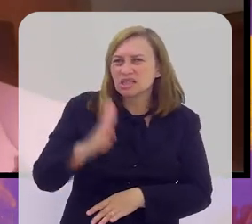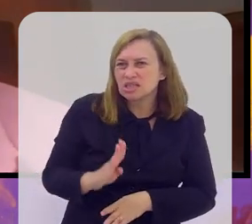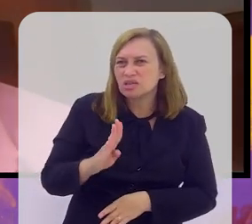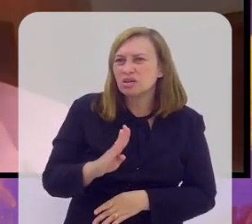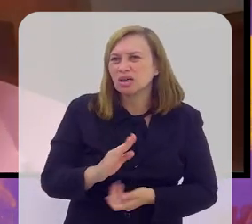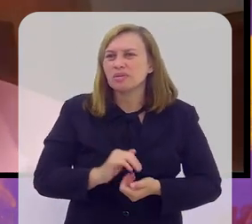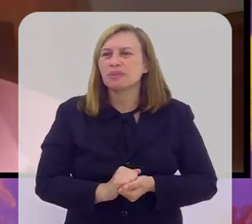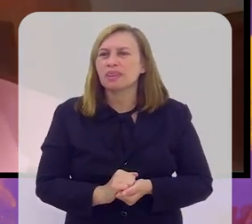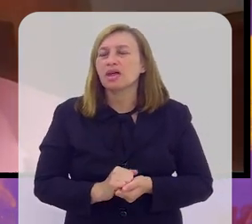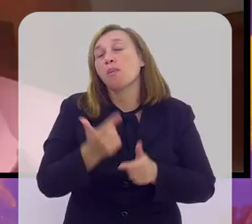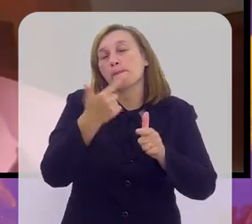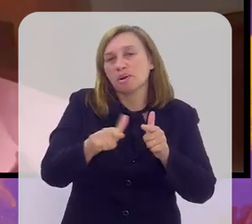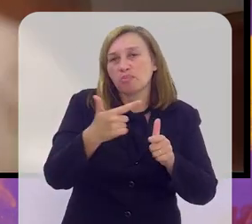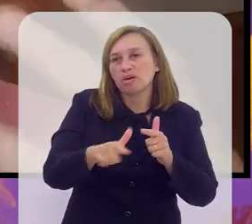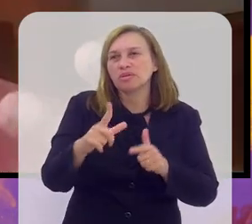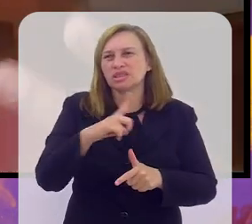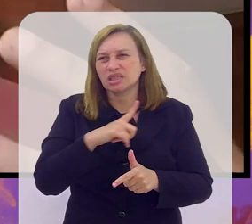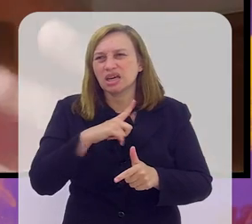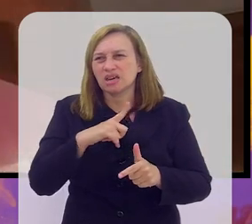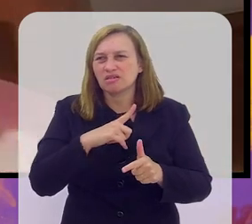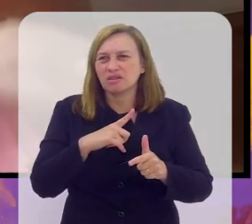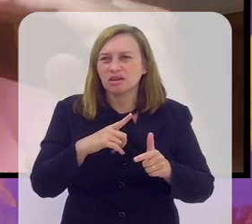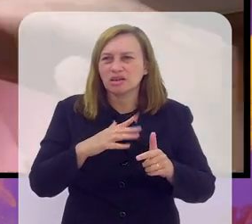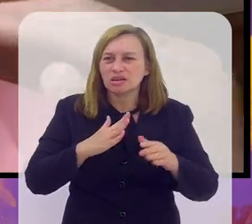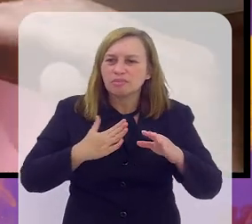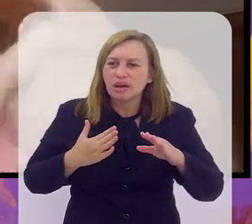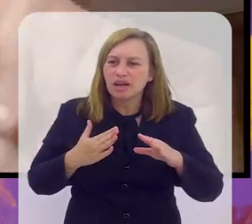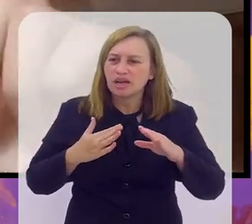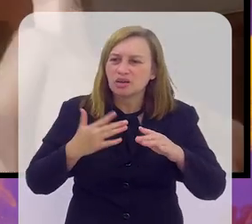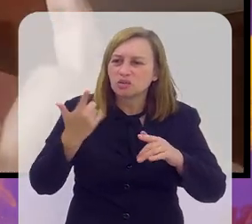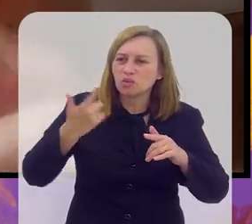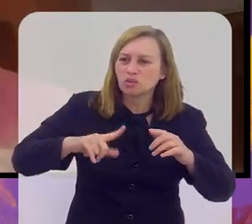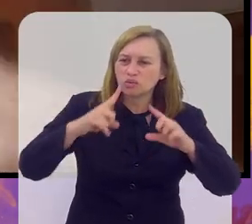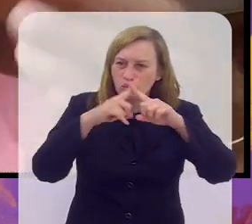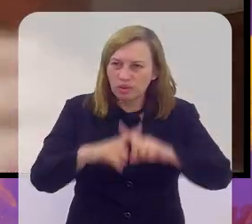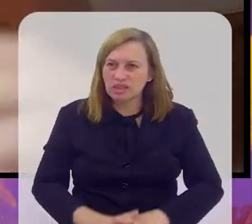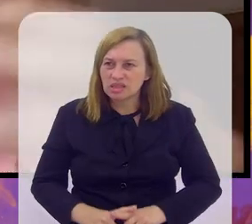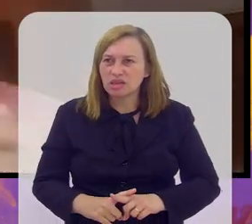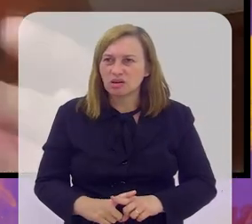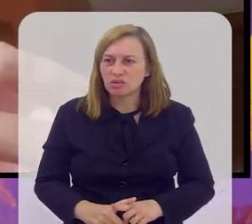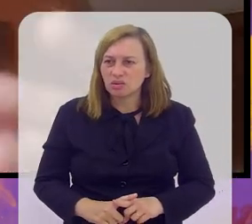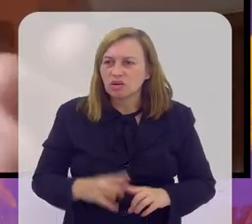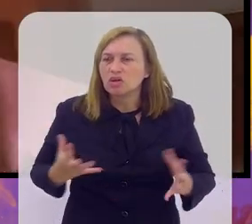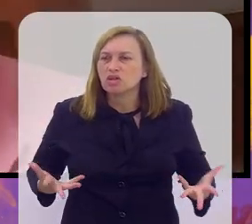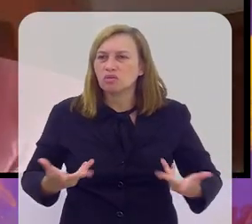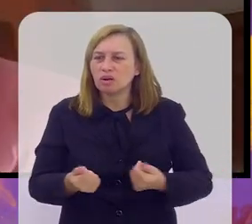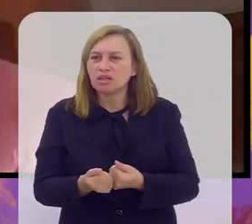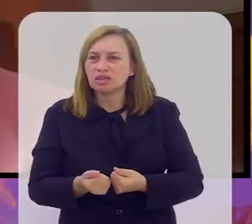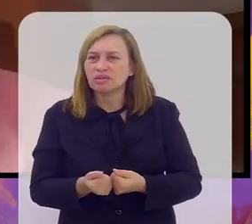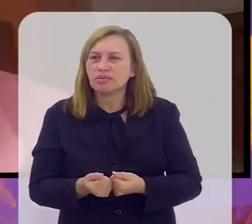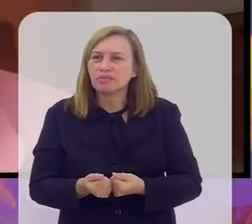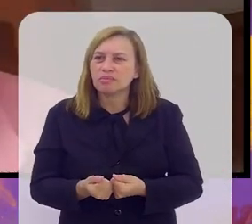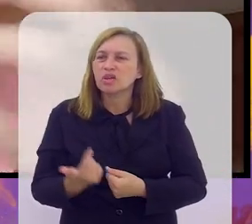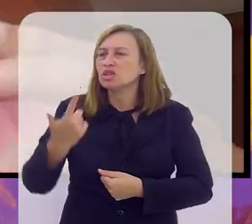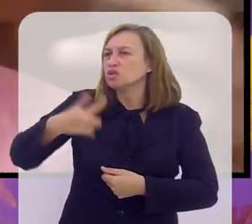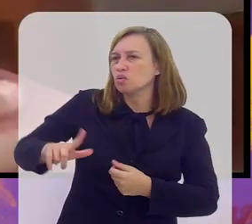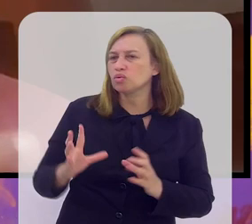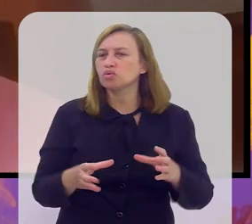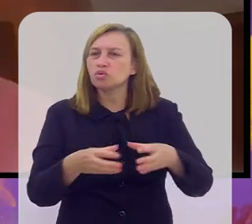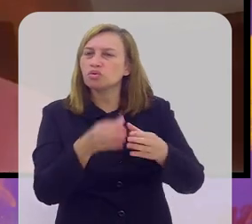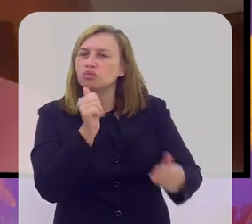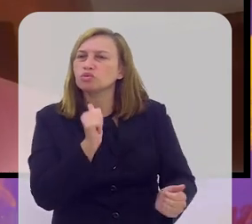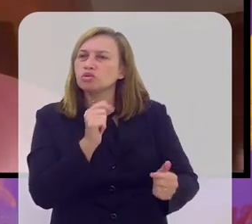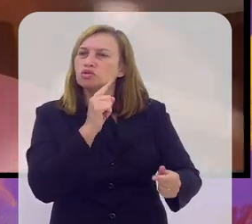o Brasil teve problemas para atingir o nível de competição, eu não estou falando de qualidade, eu estou falando de competição, das